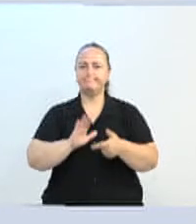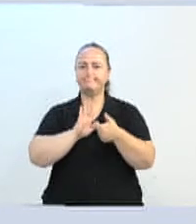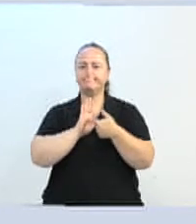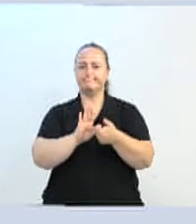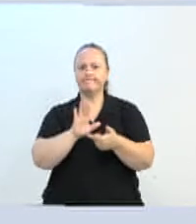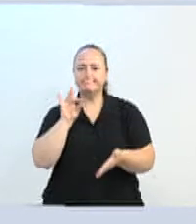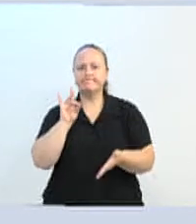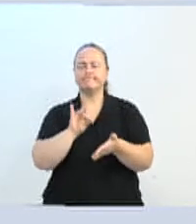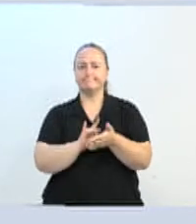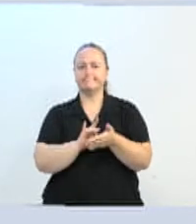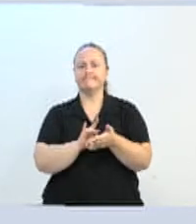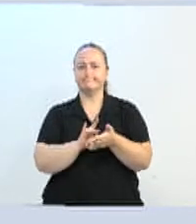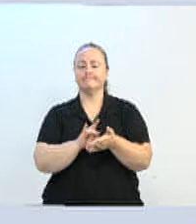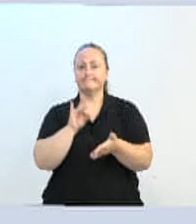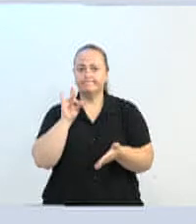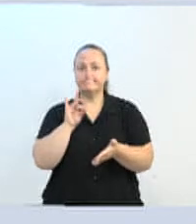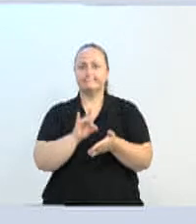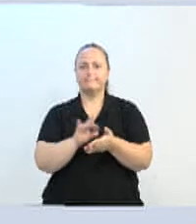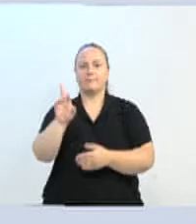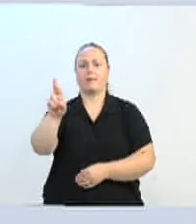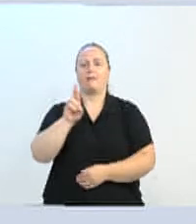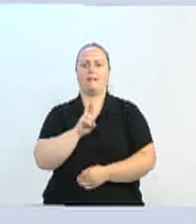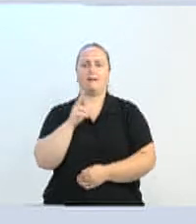efetivamente dando resultados.